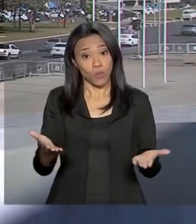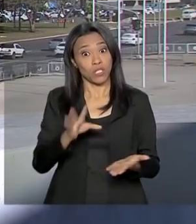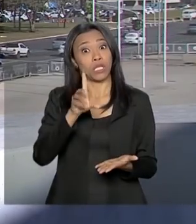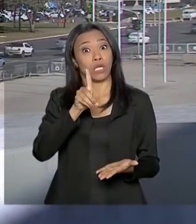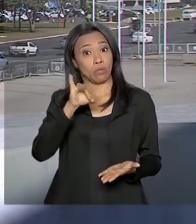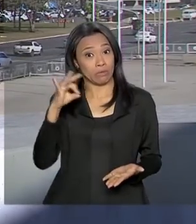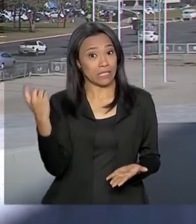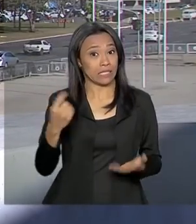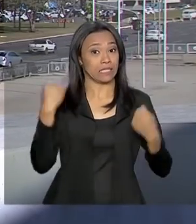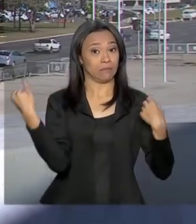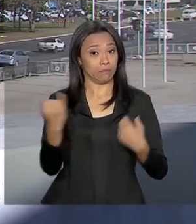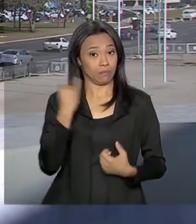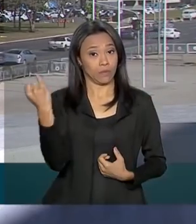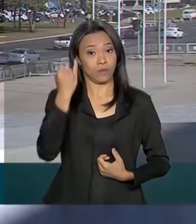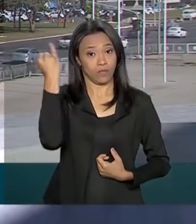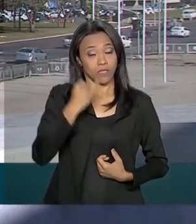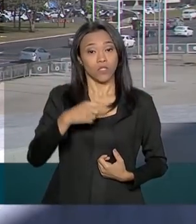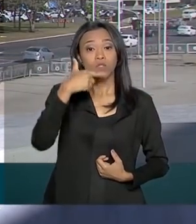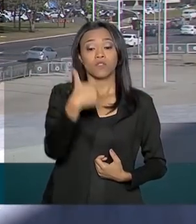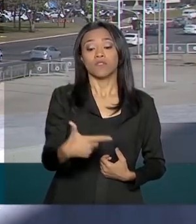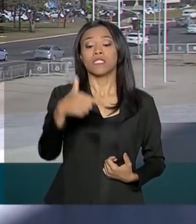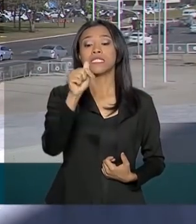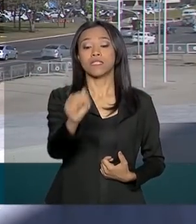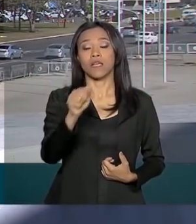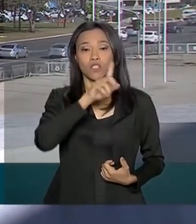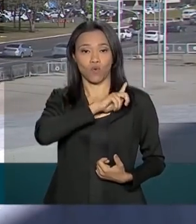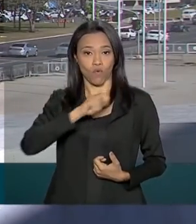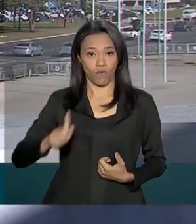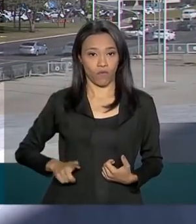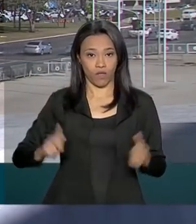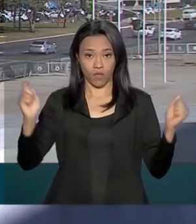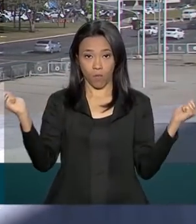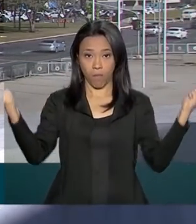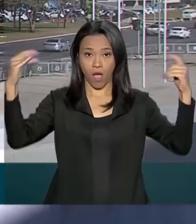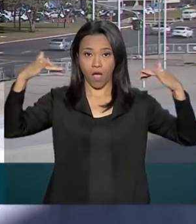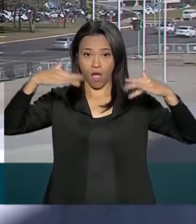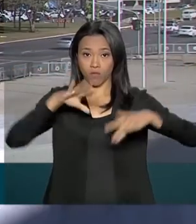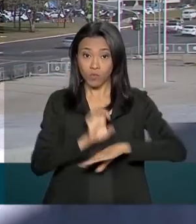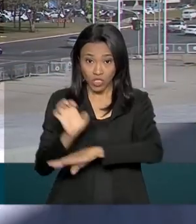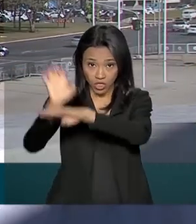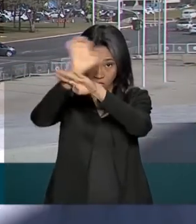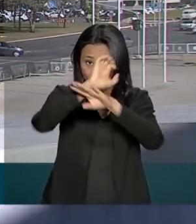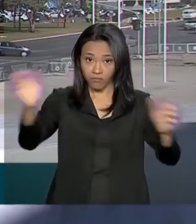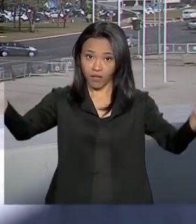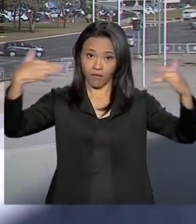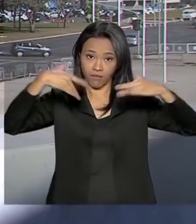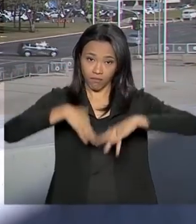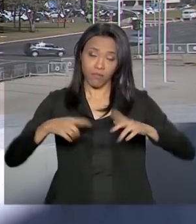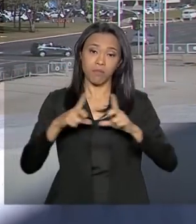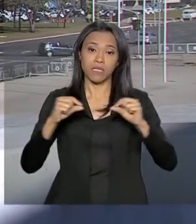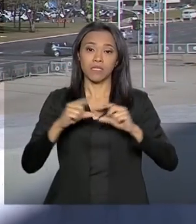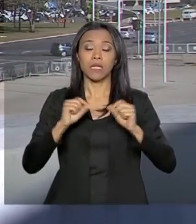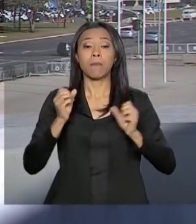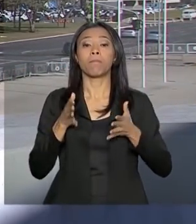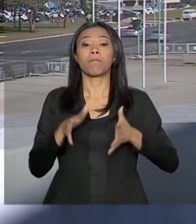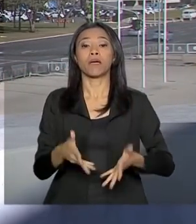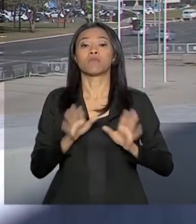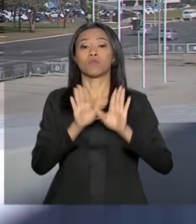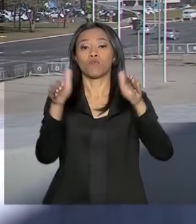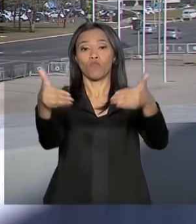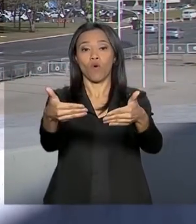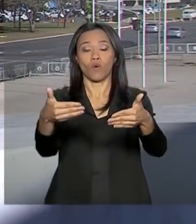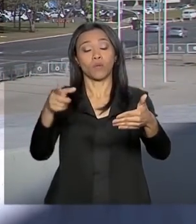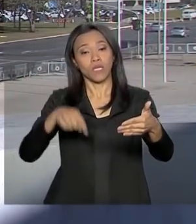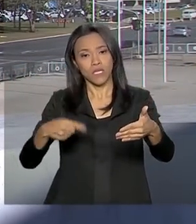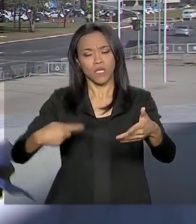para resolver essa questão. Os 27 governadores estão aqui em Brasília participando desse fórum. E os parlamentares que estão encabeçando